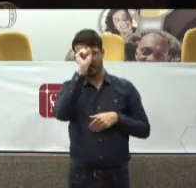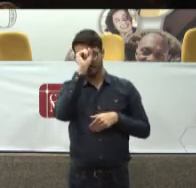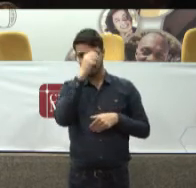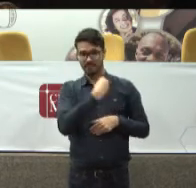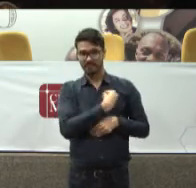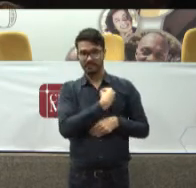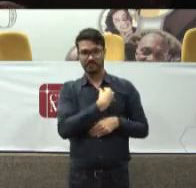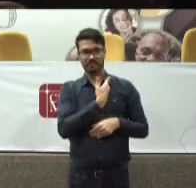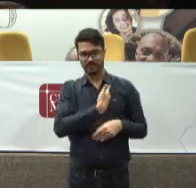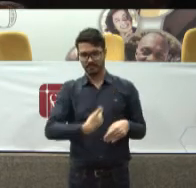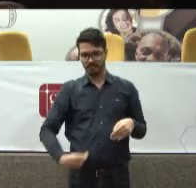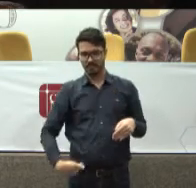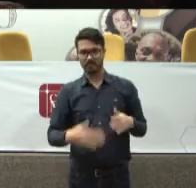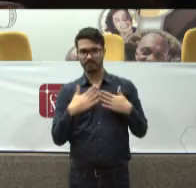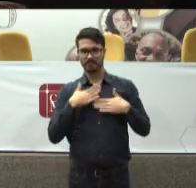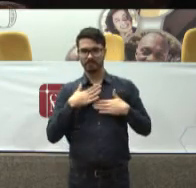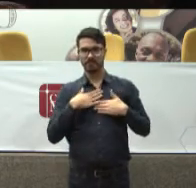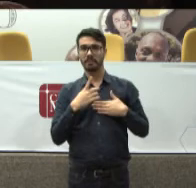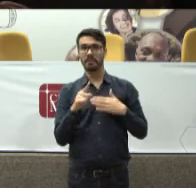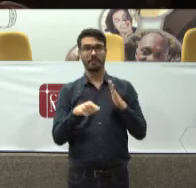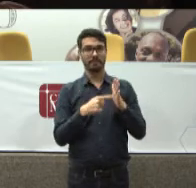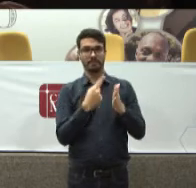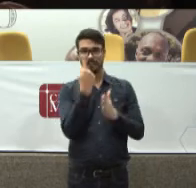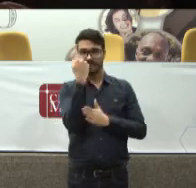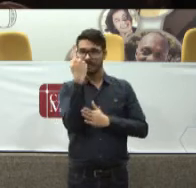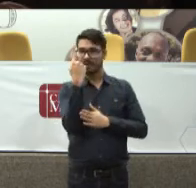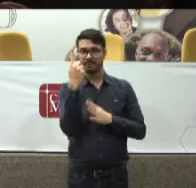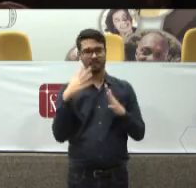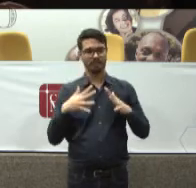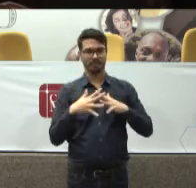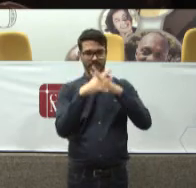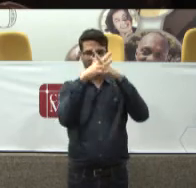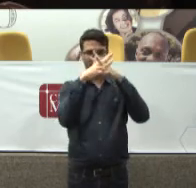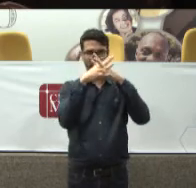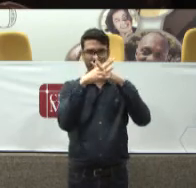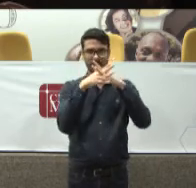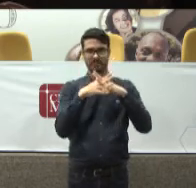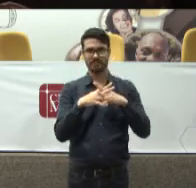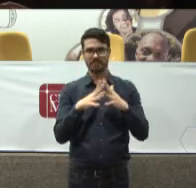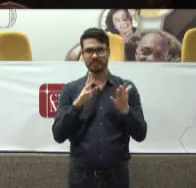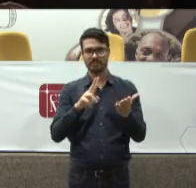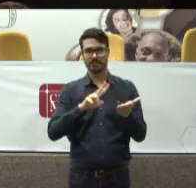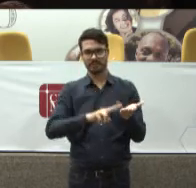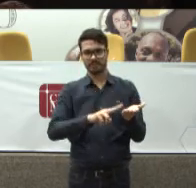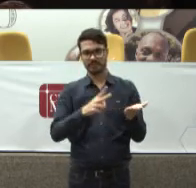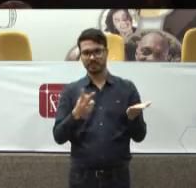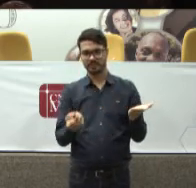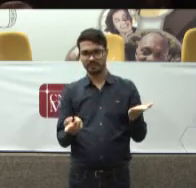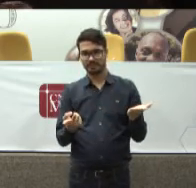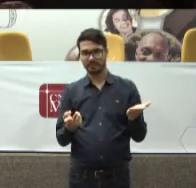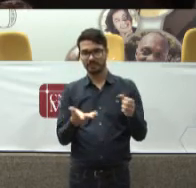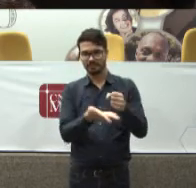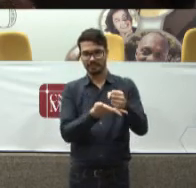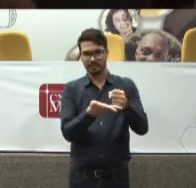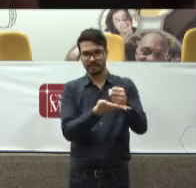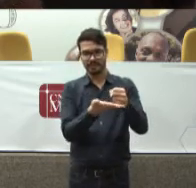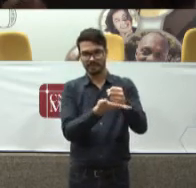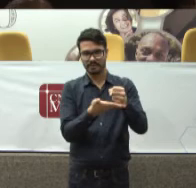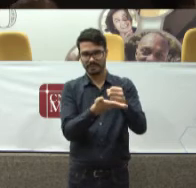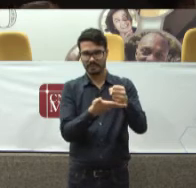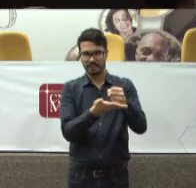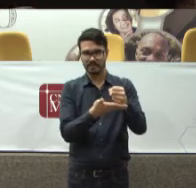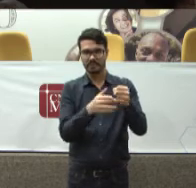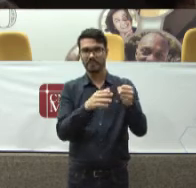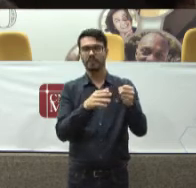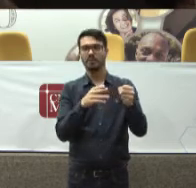O primeiro conflito Que eu vejo É na interpretação De princípios fundamentais